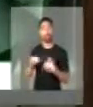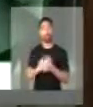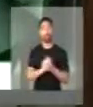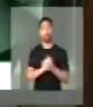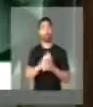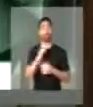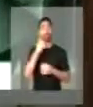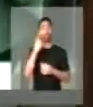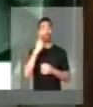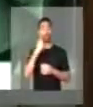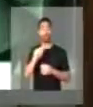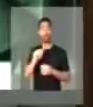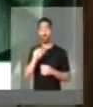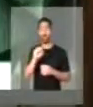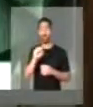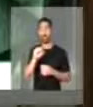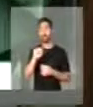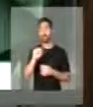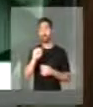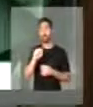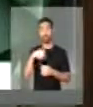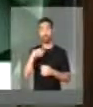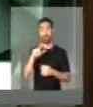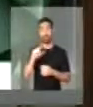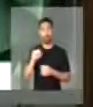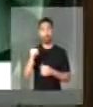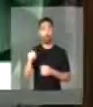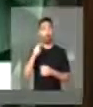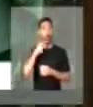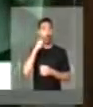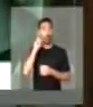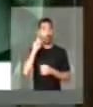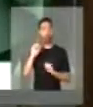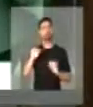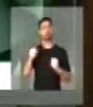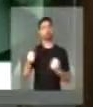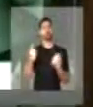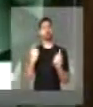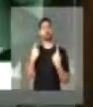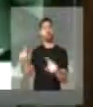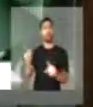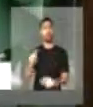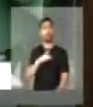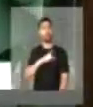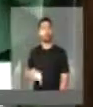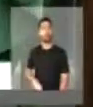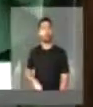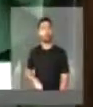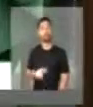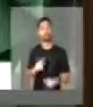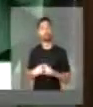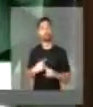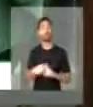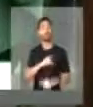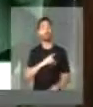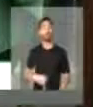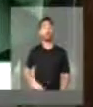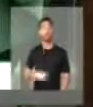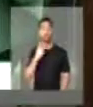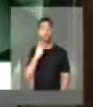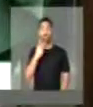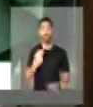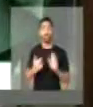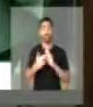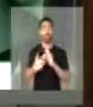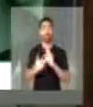Assis Melo, que ontem afrontou o próprio presidente, porque o presidente disse que o regimento